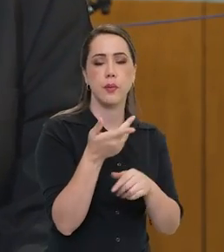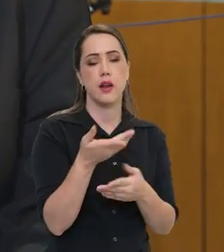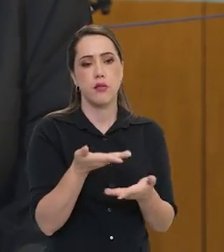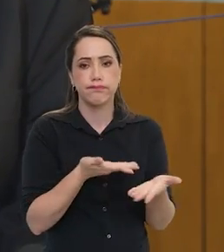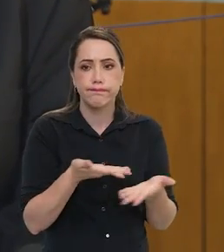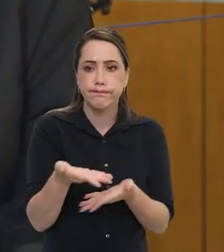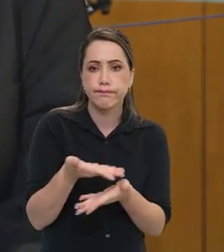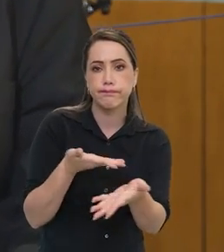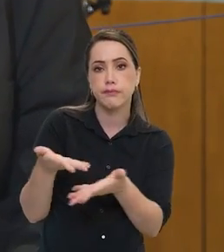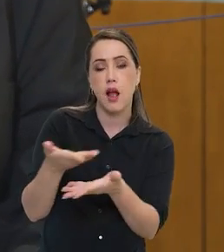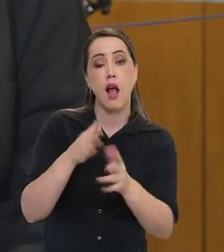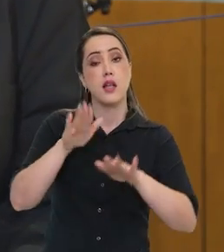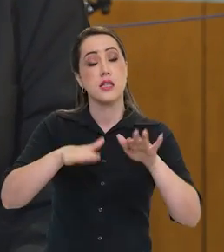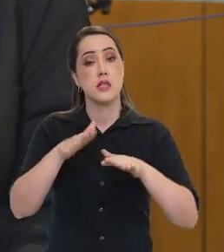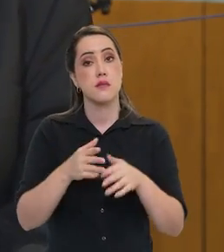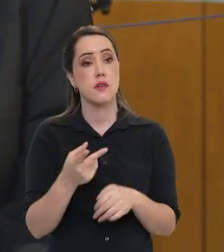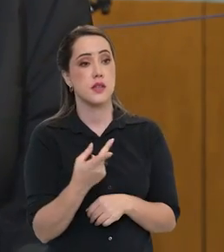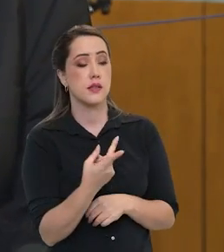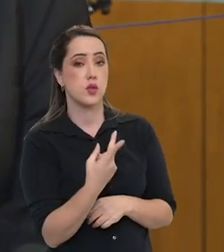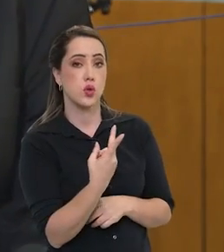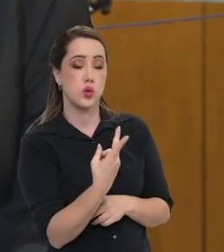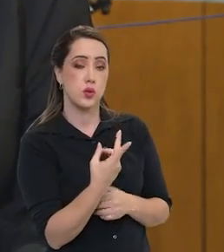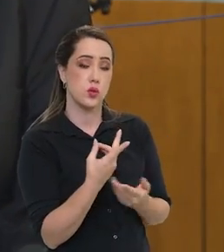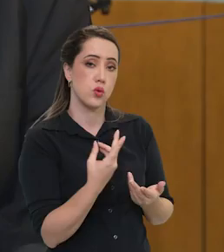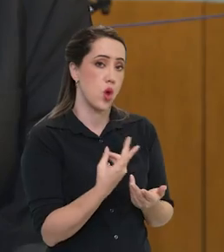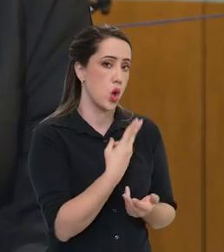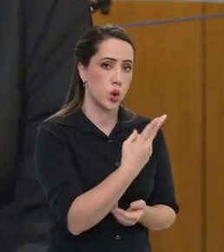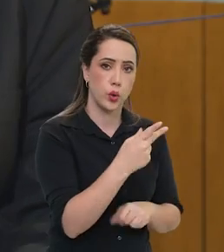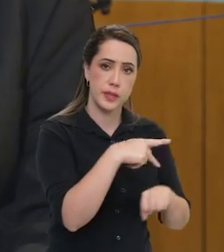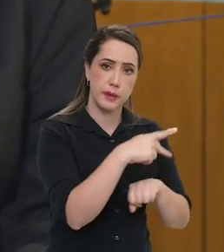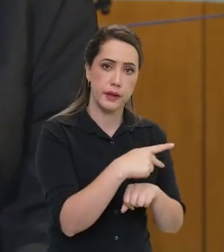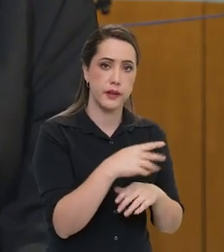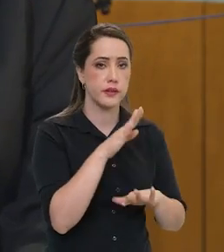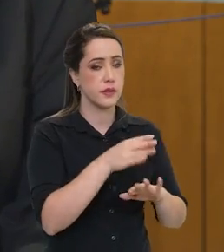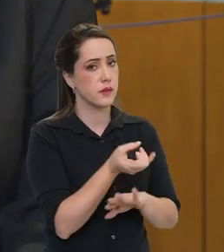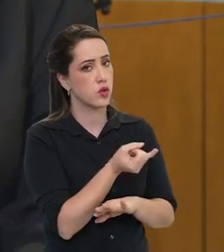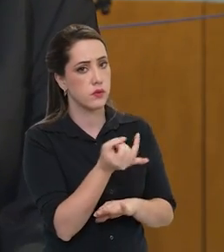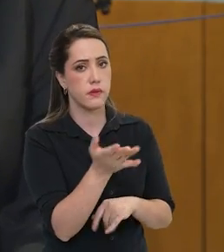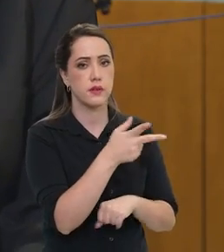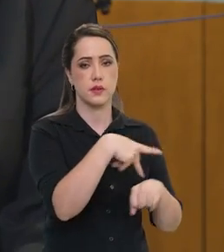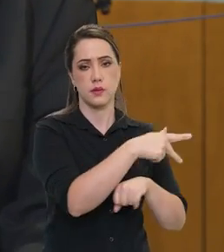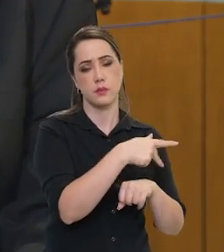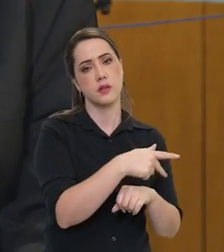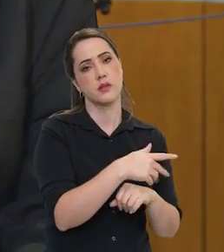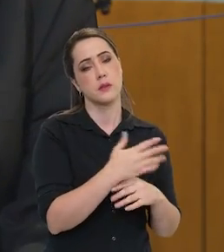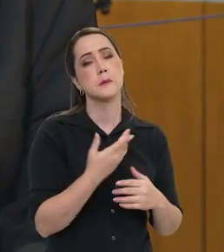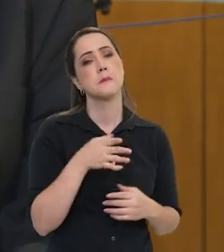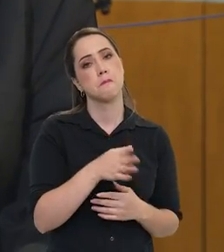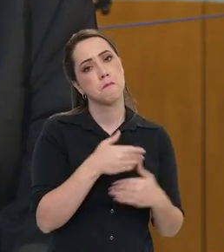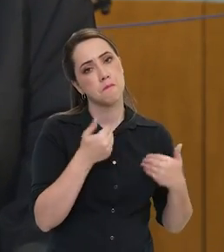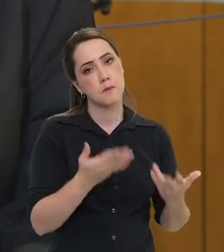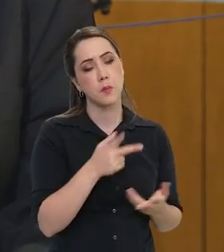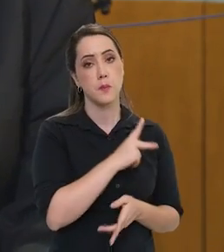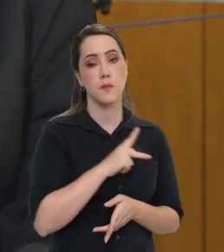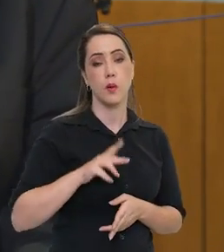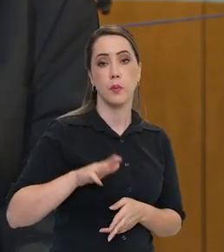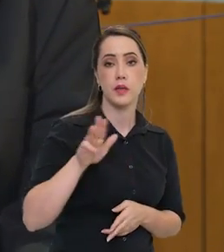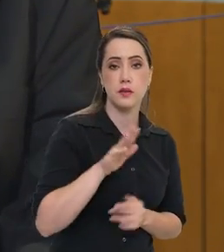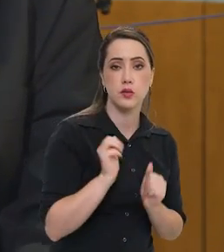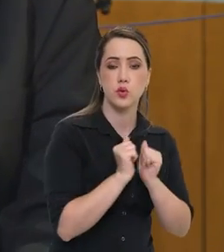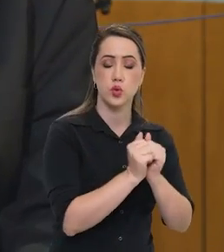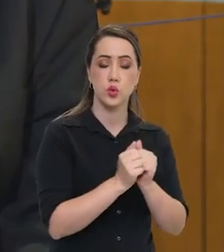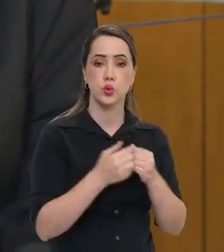conjuntamente, seja binacional, bilateral ou multilateral. Então, o presidente Lula